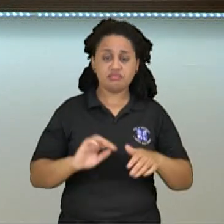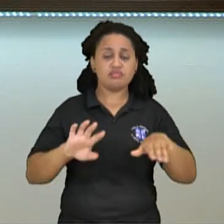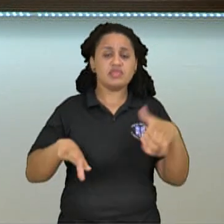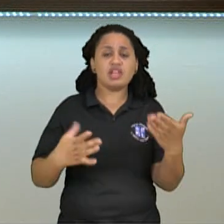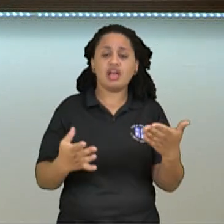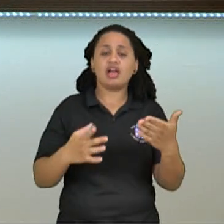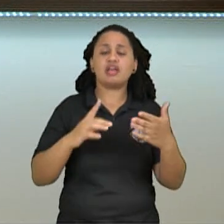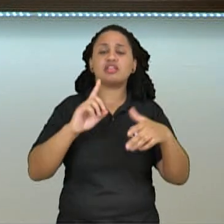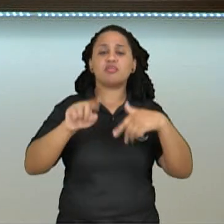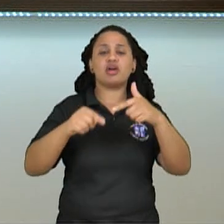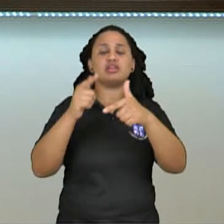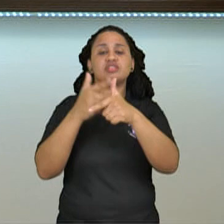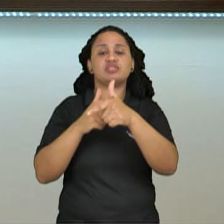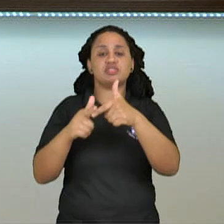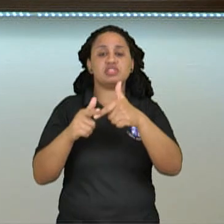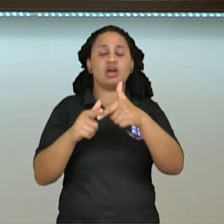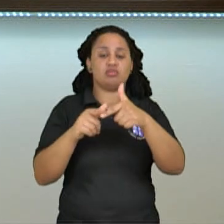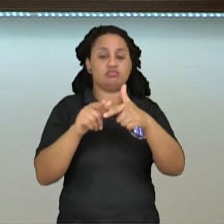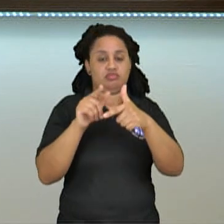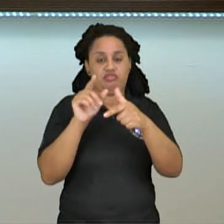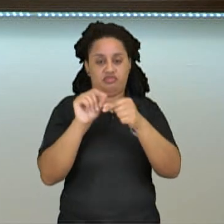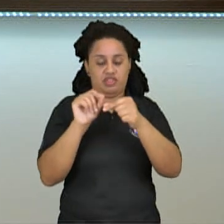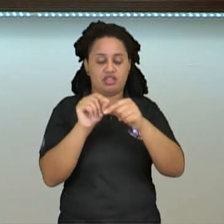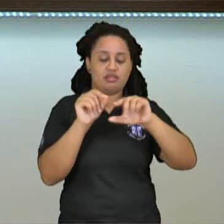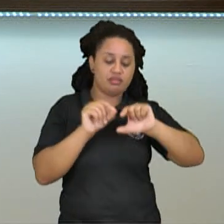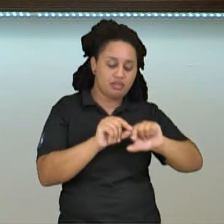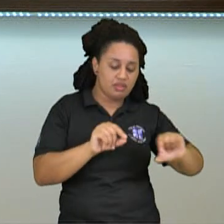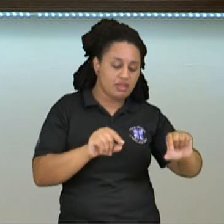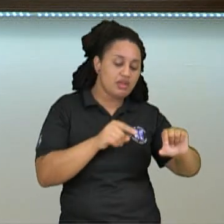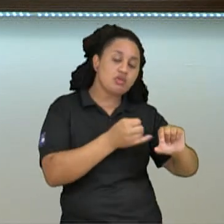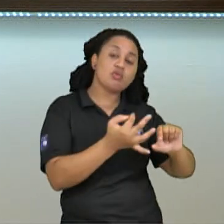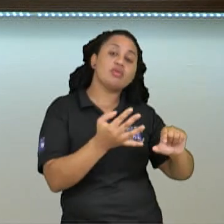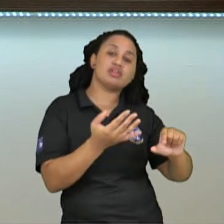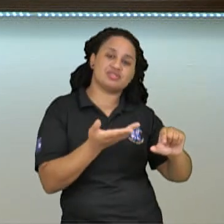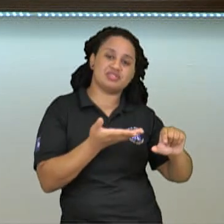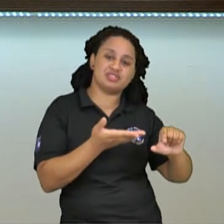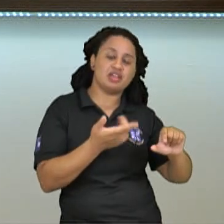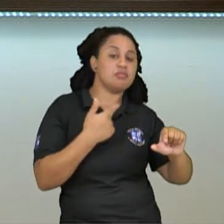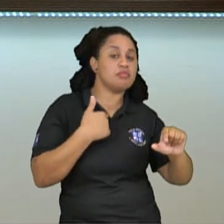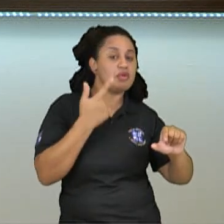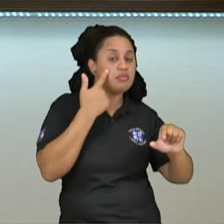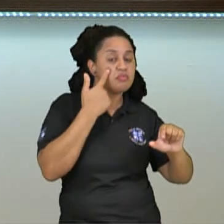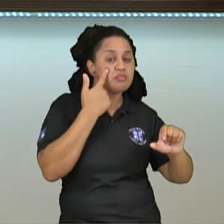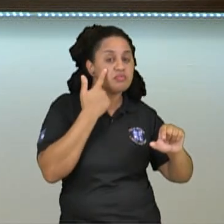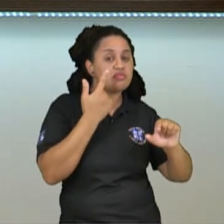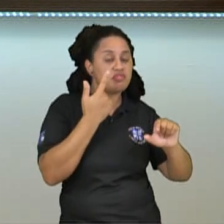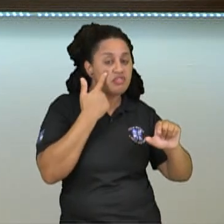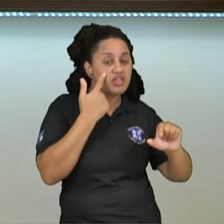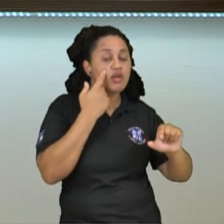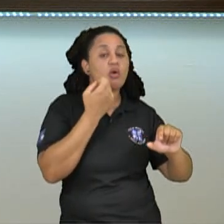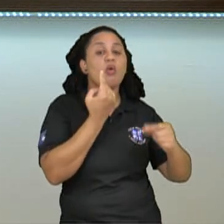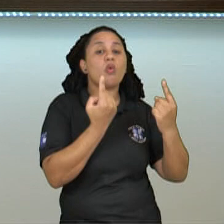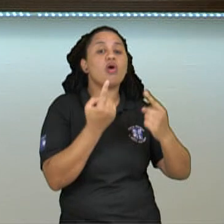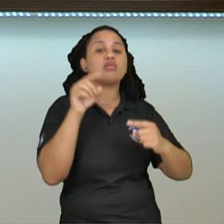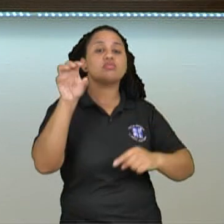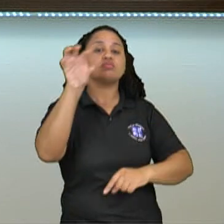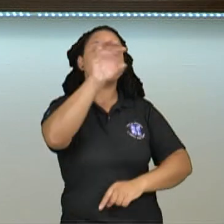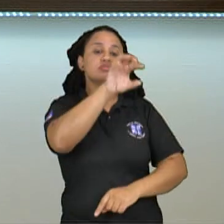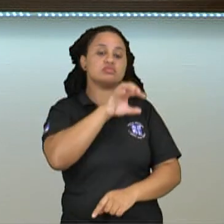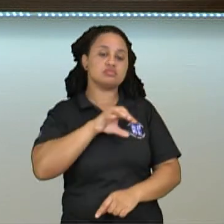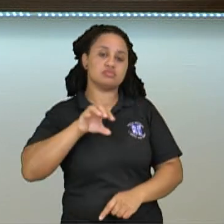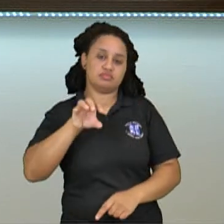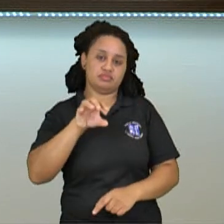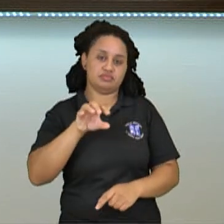resto dessa divisão vai te indicar em qual quadrante esse ângulo está. Então, você vai olhar